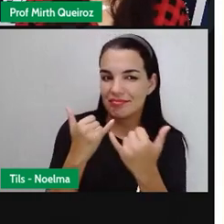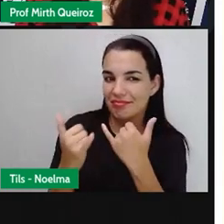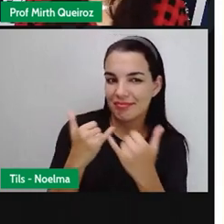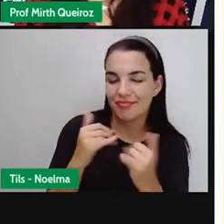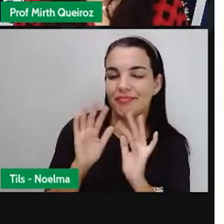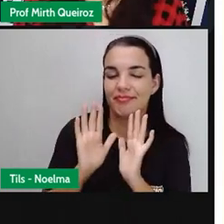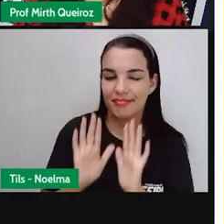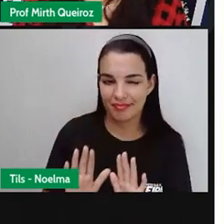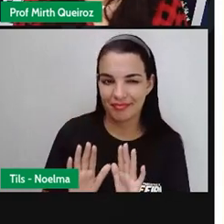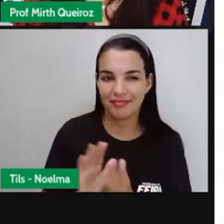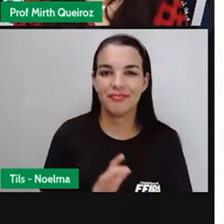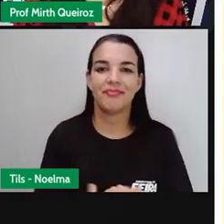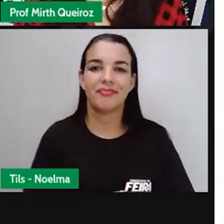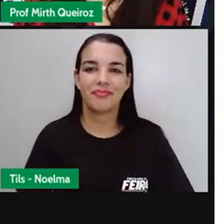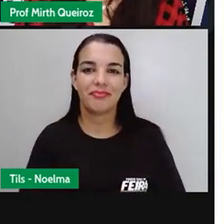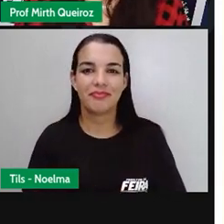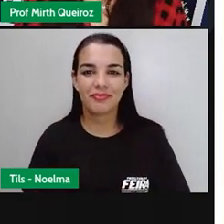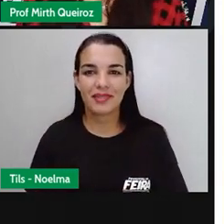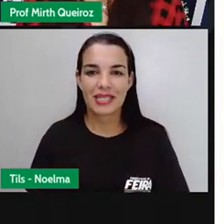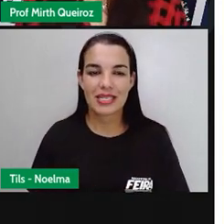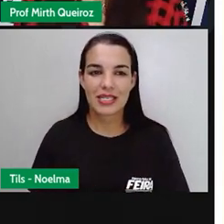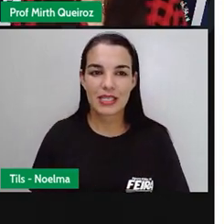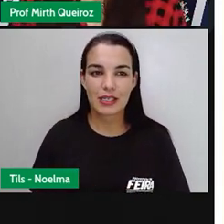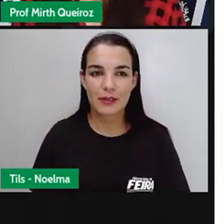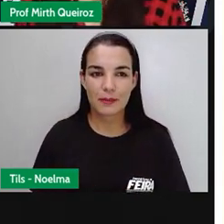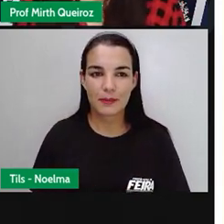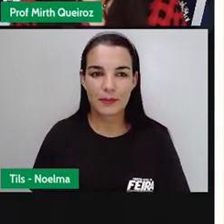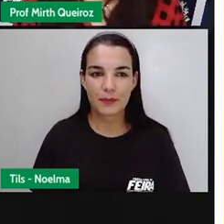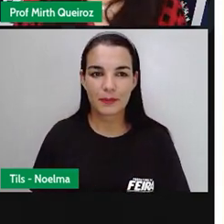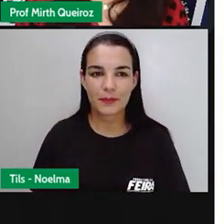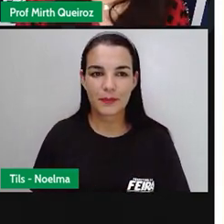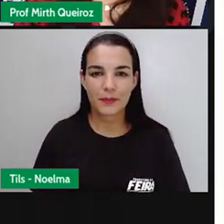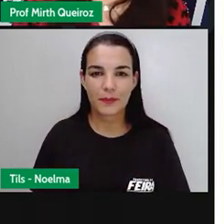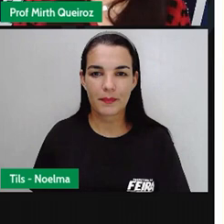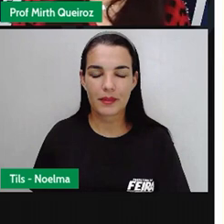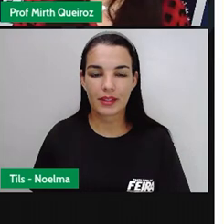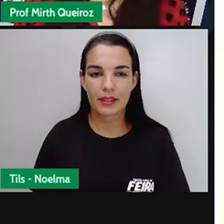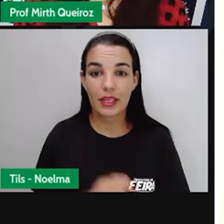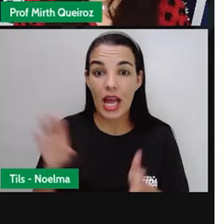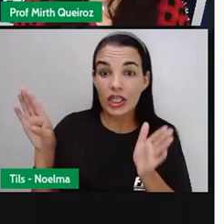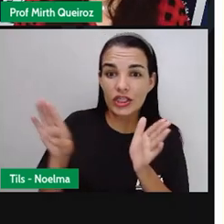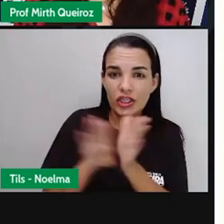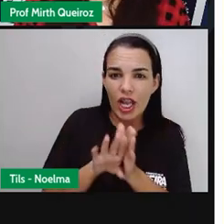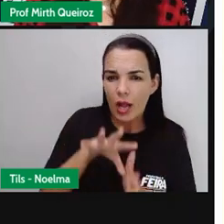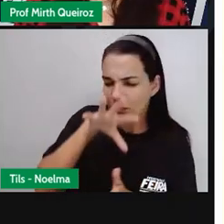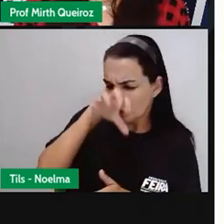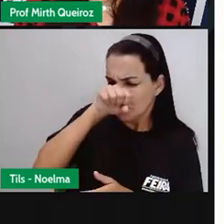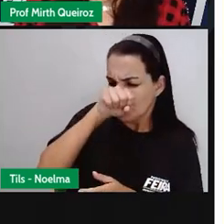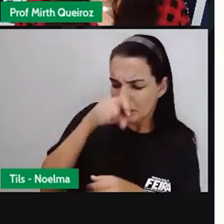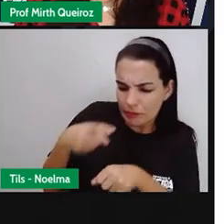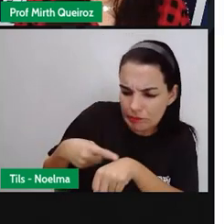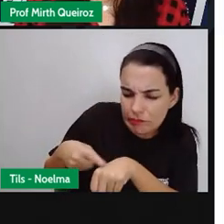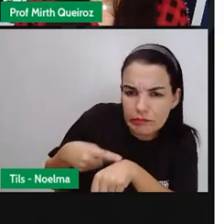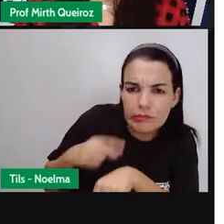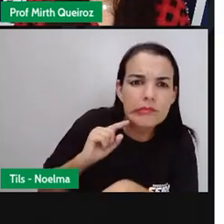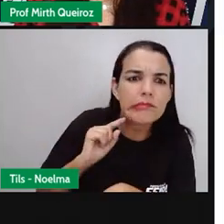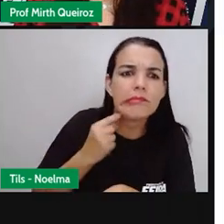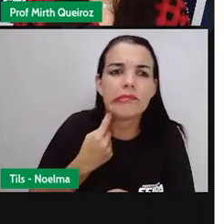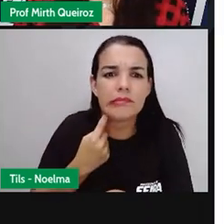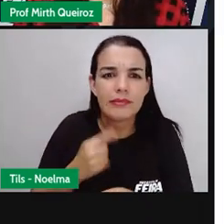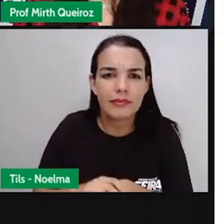-língua. Por isso que são chamadas de trava-línguas, né? Chega de cheiro de cera suja.